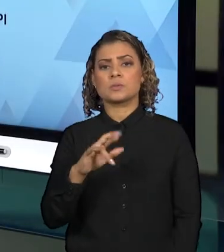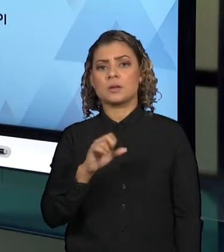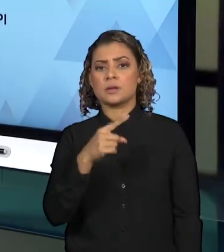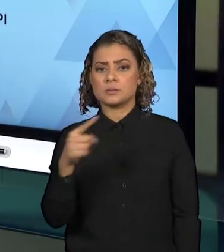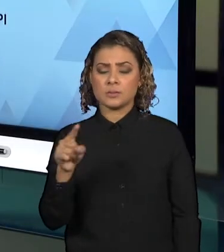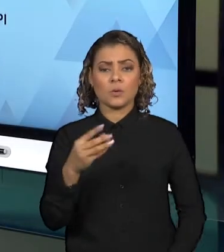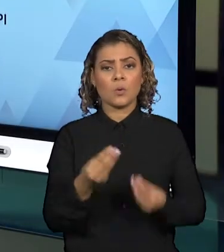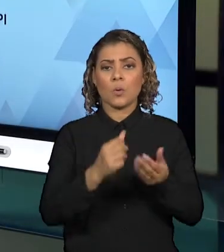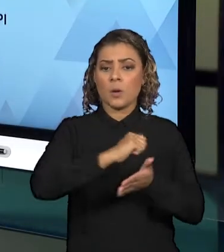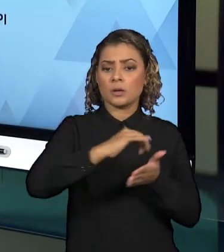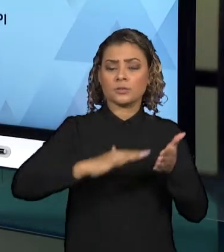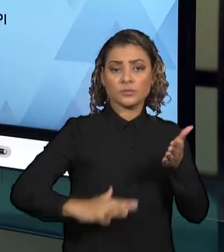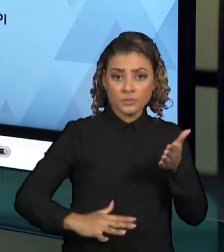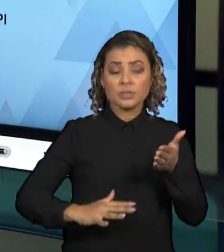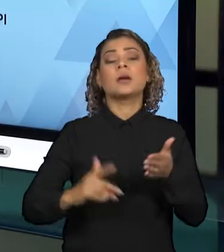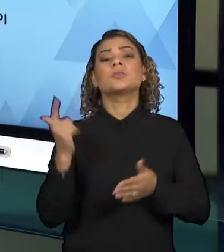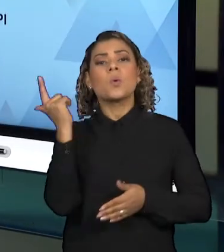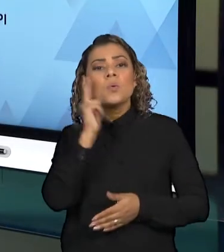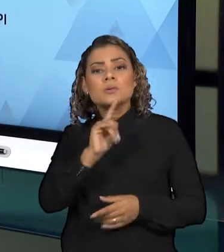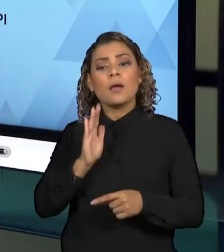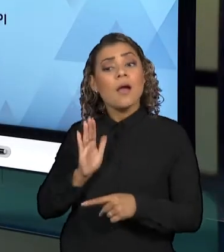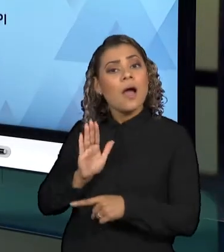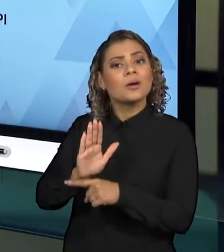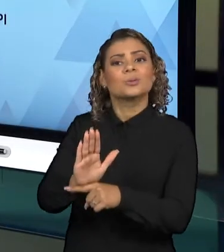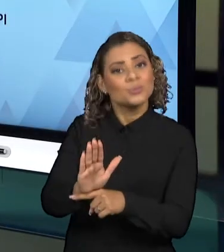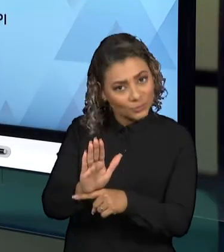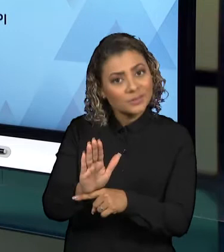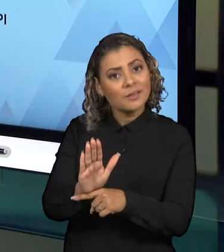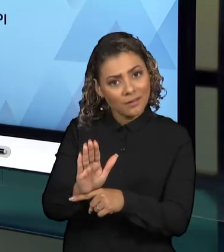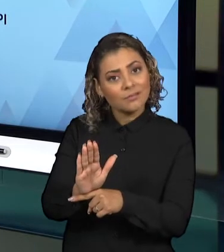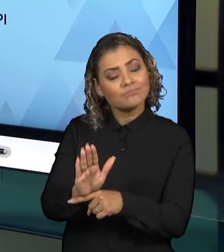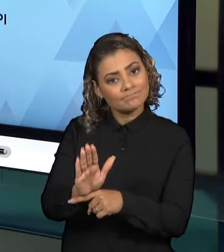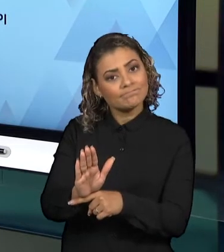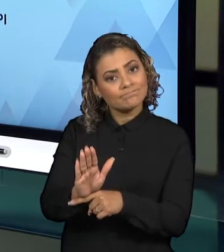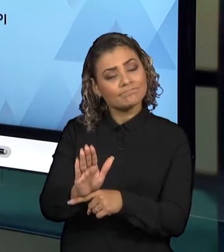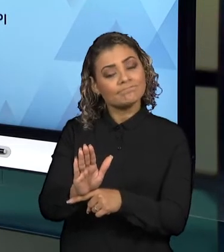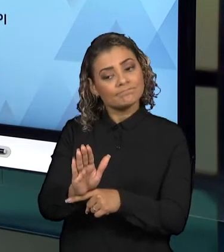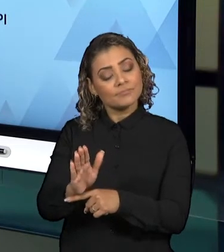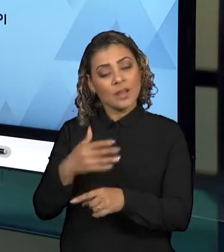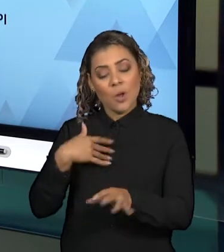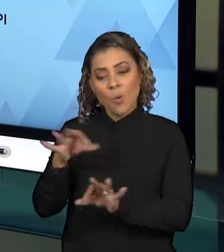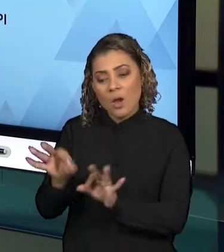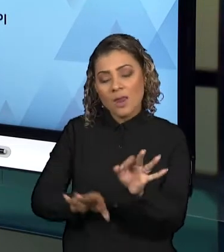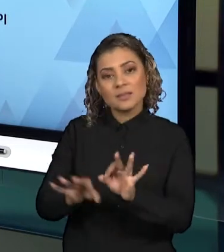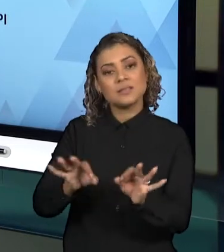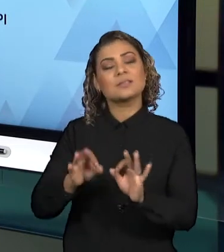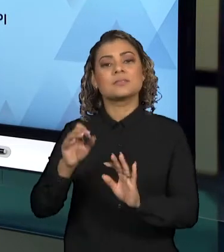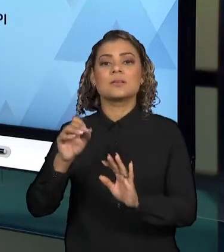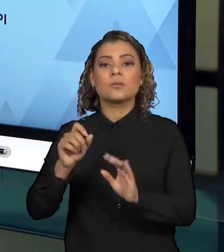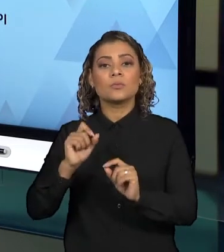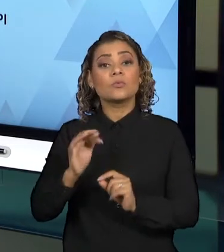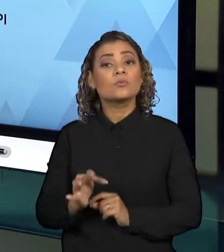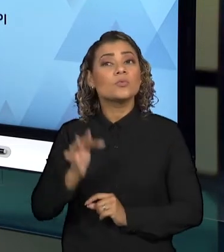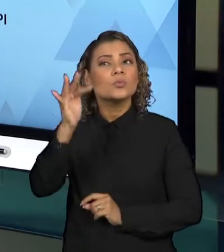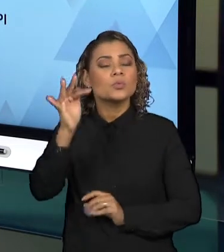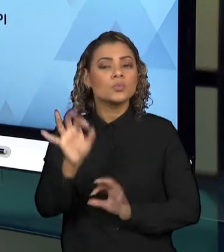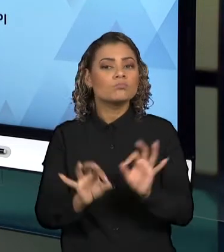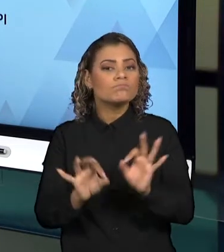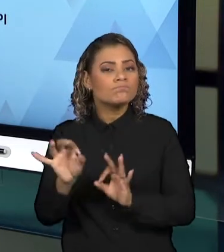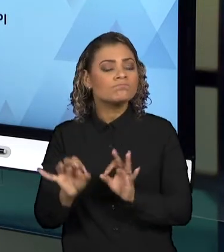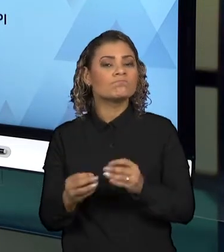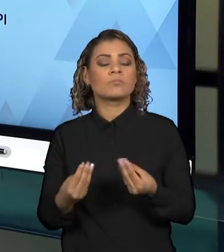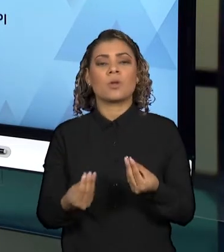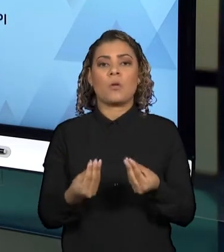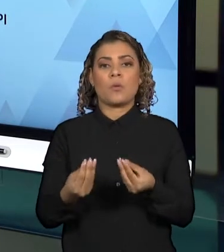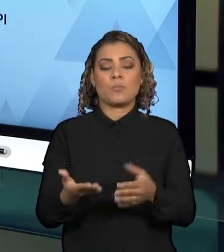atividade é uma atividade que contribui para a organização de um planejamento futuro, como que